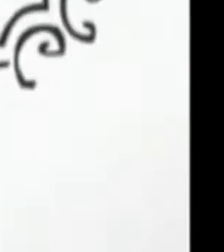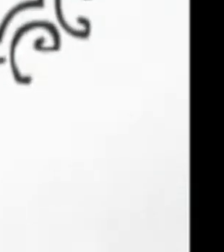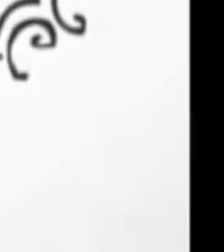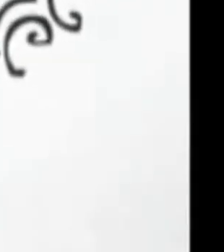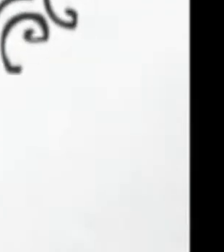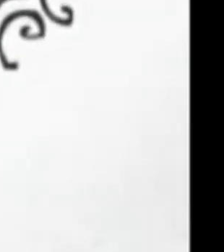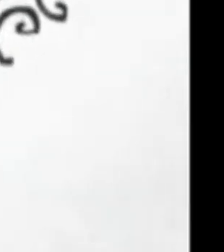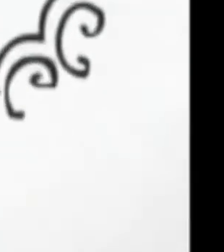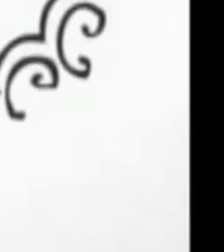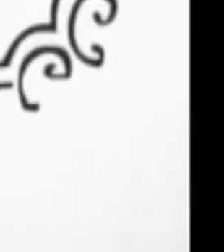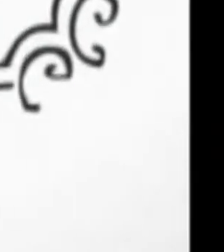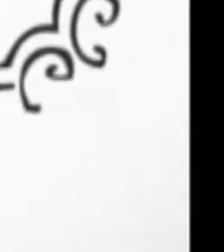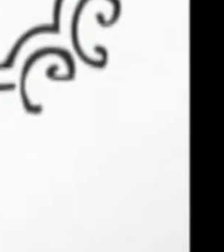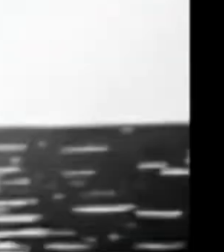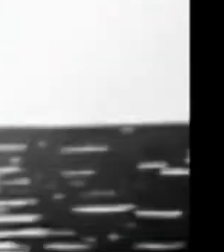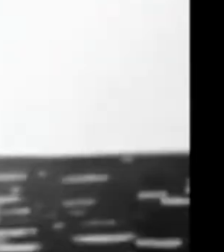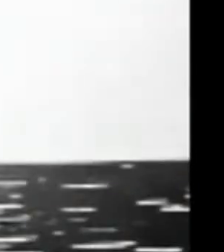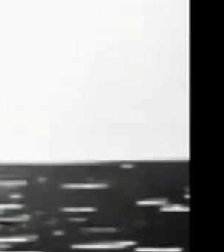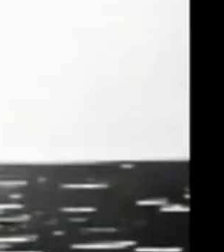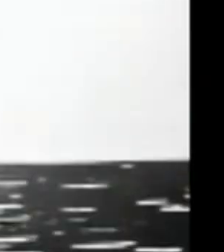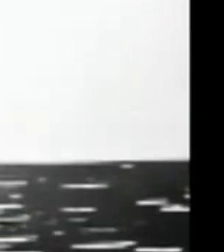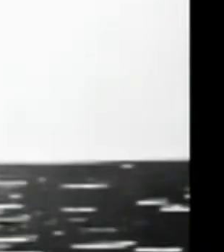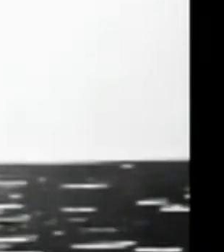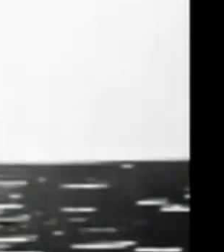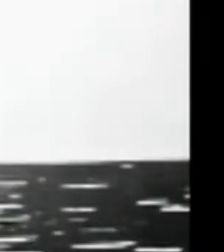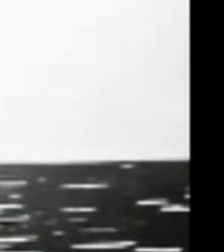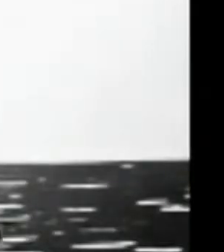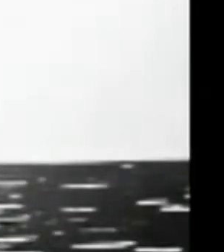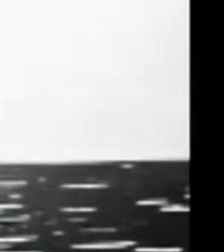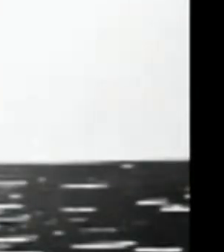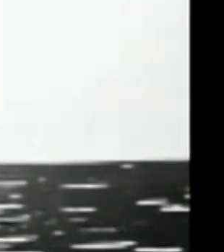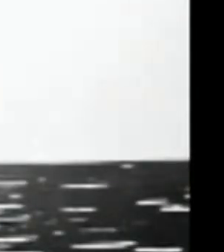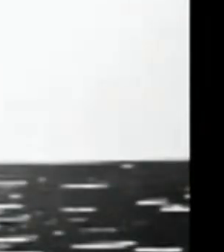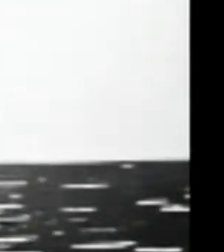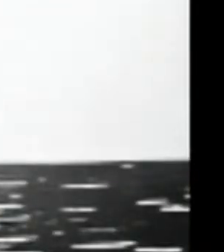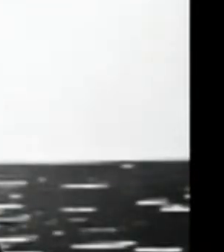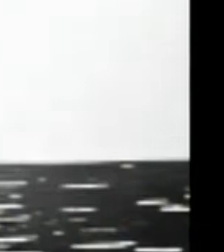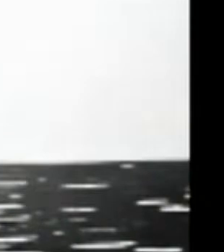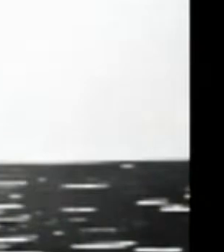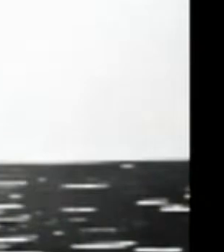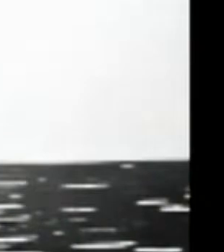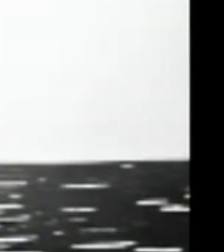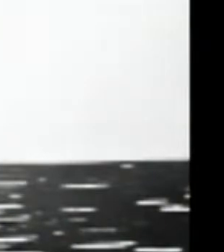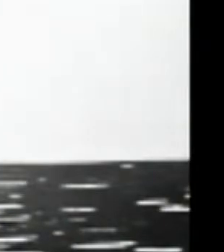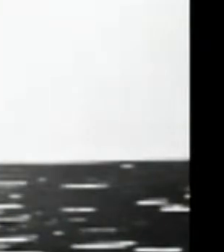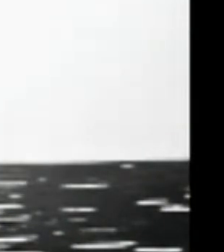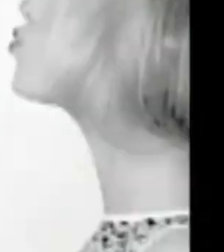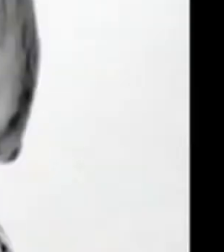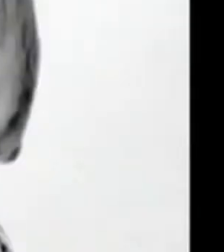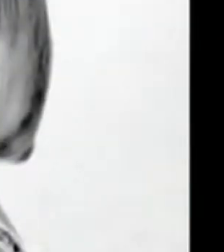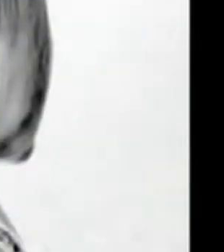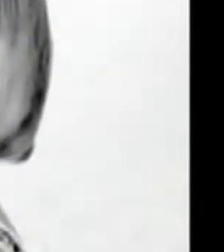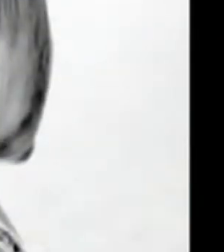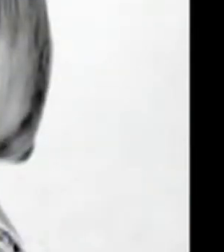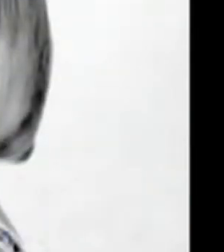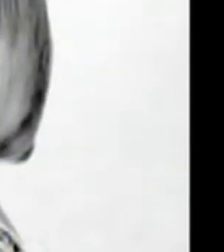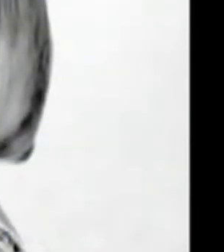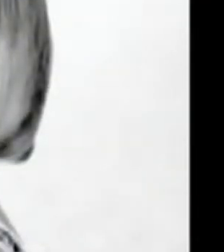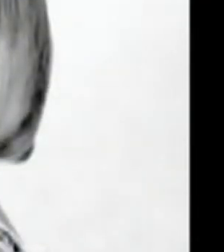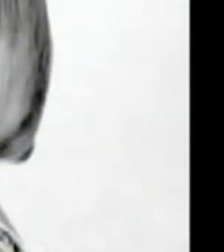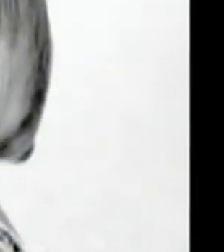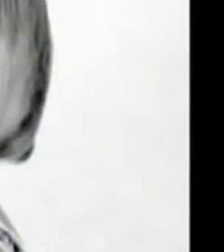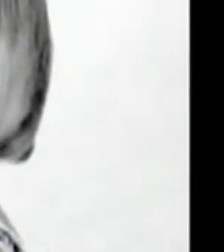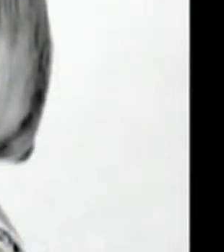Leis gloriosas pelo mundo Você sabia que numa cidade do Canadá é proibido capturar peixe com as mãos? Tem também uma cidade na